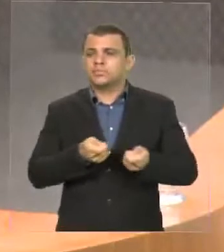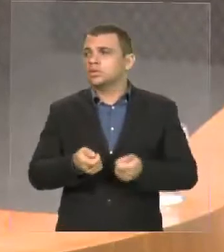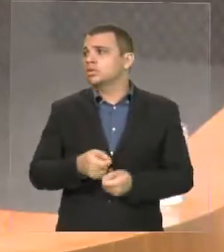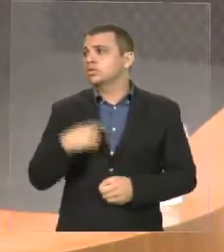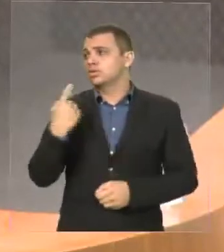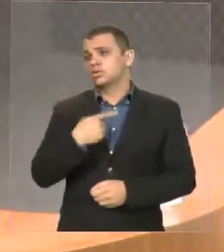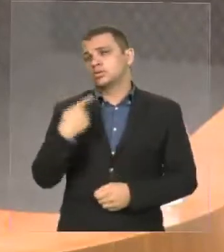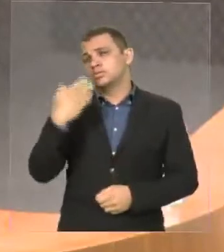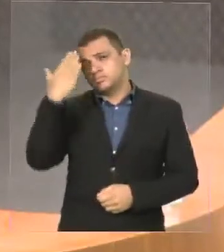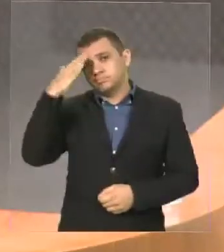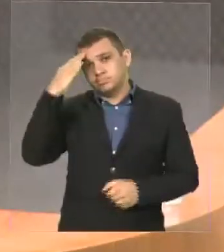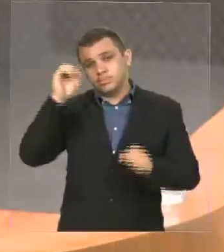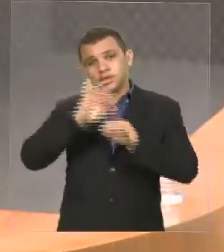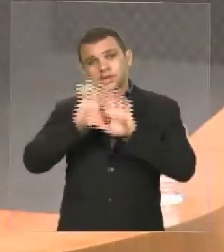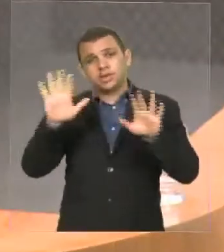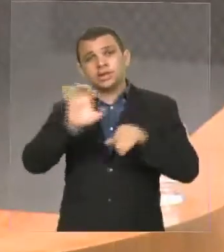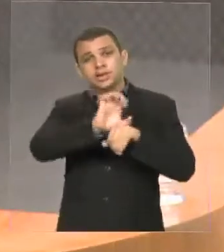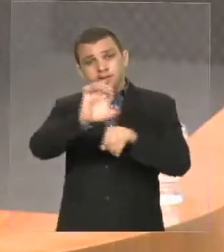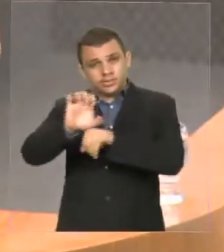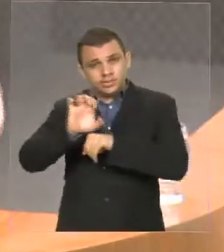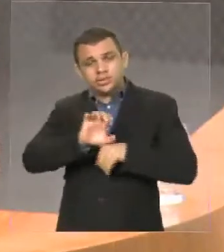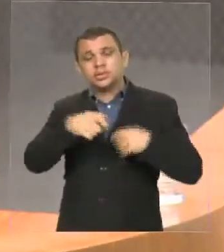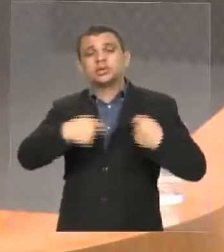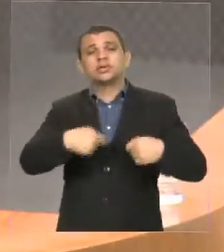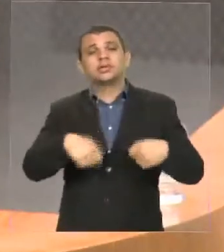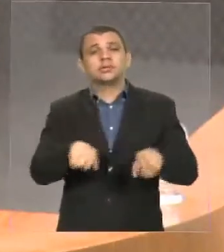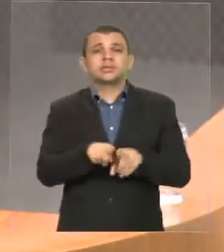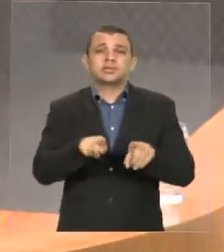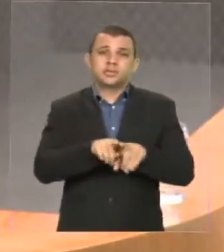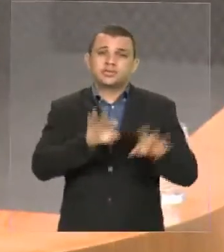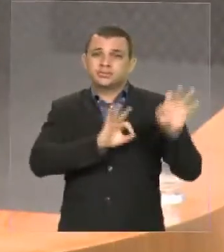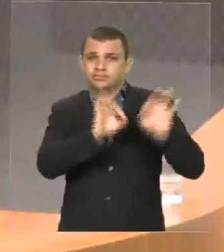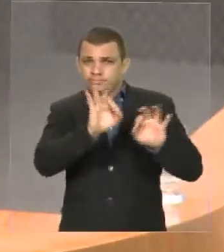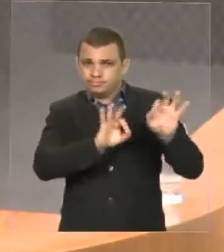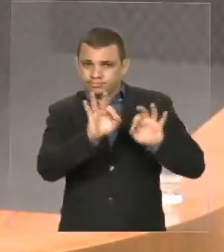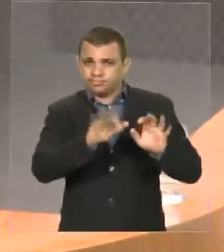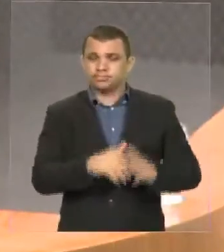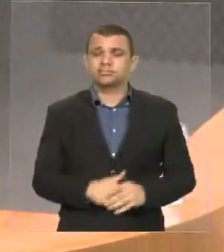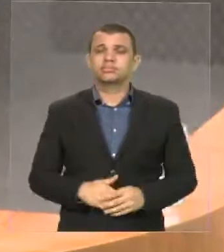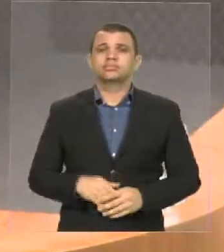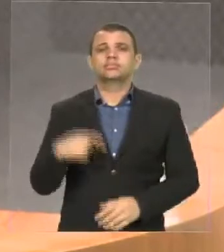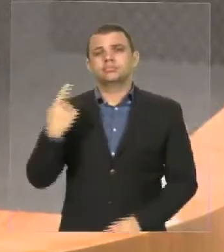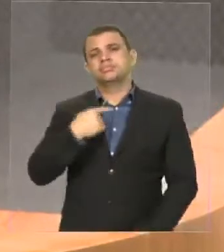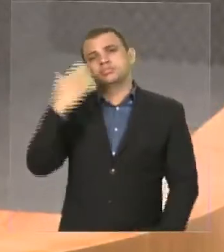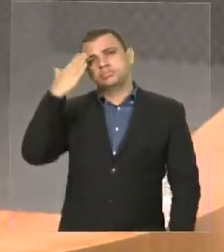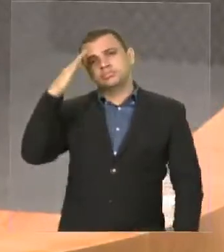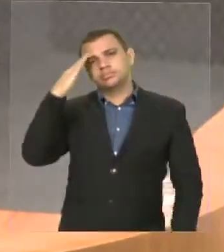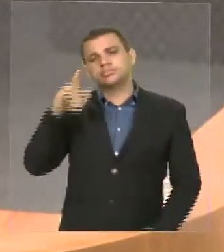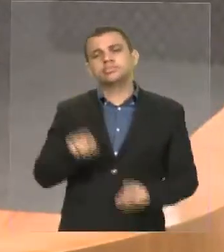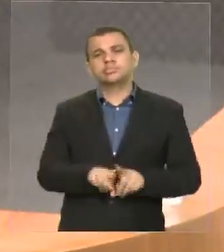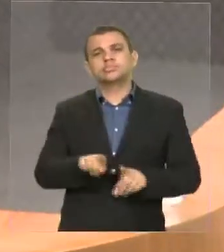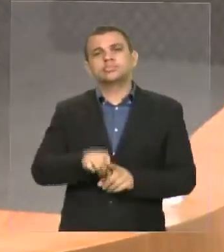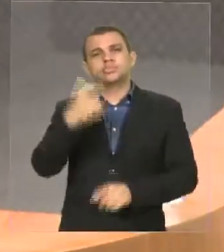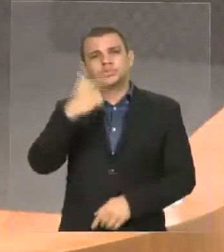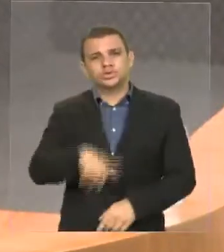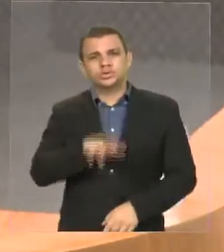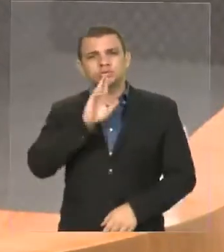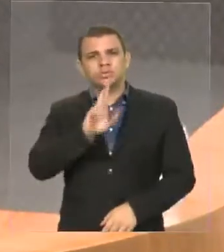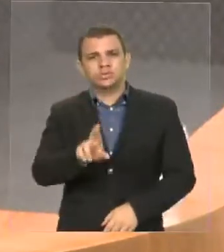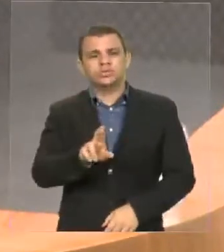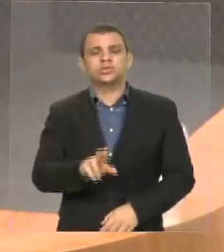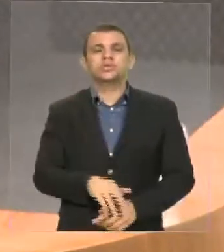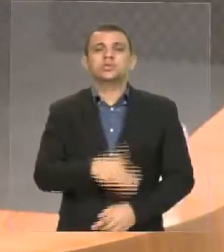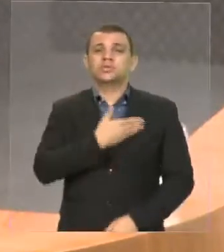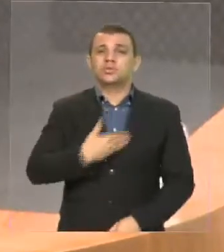os Estados precisam também serem ajustados. Entendemos e repetimos aqui várias vezes que o governo do